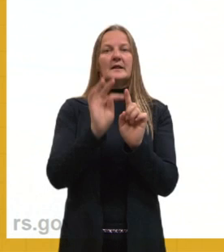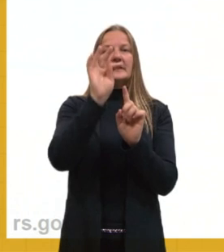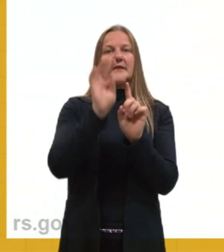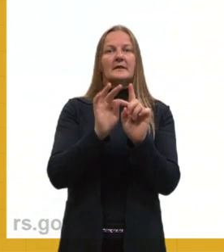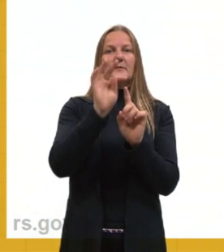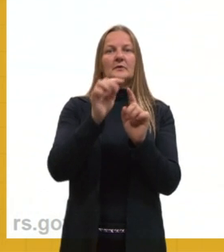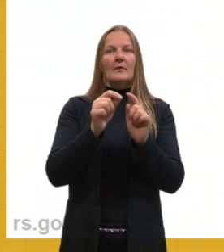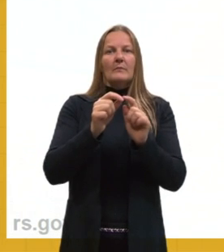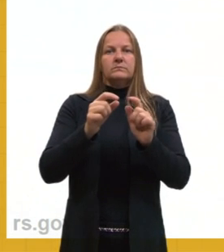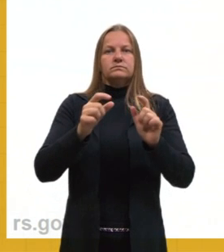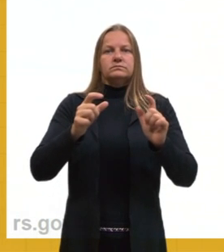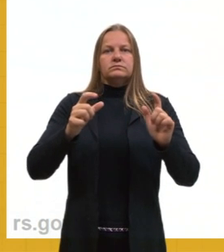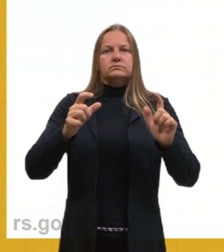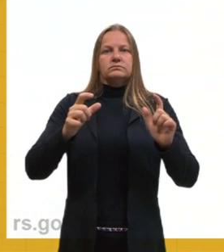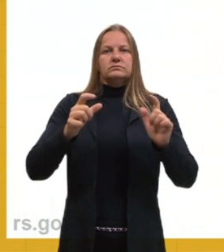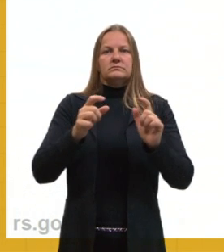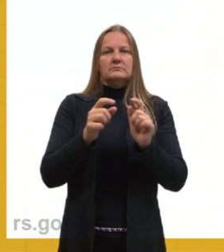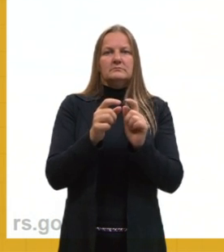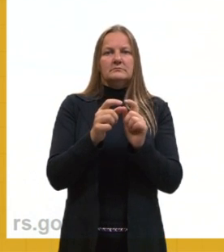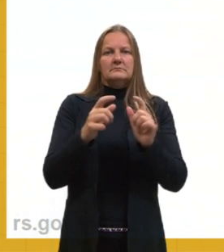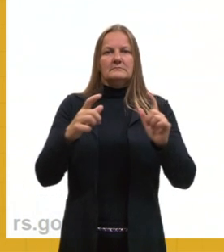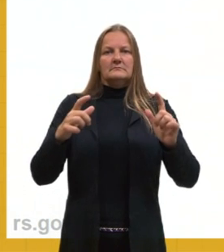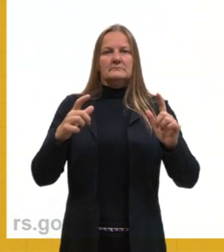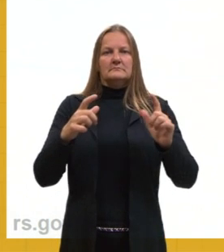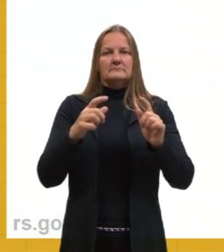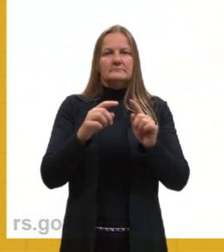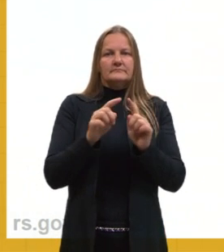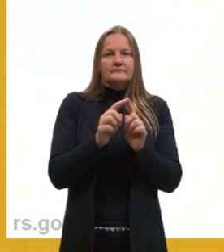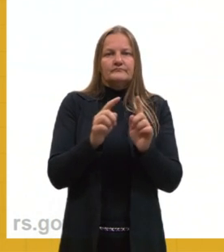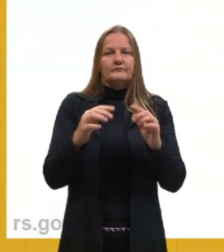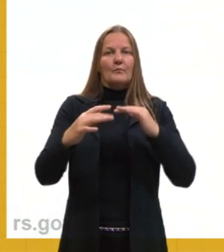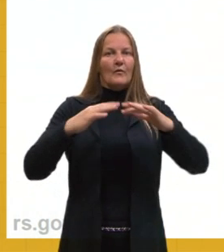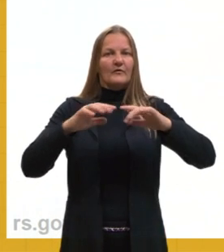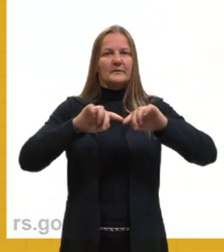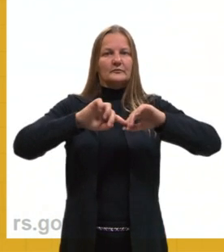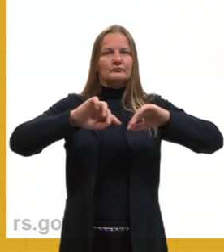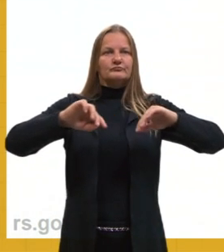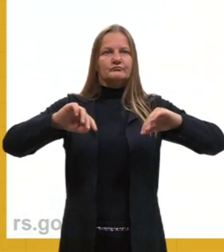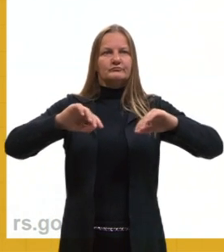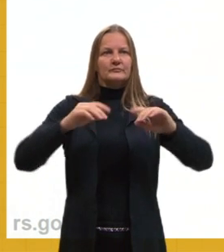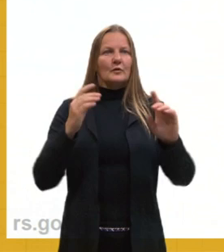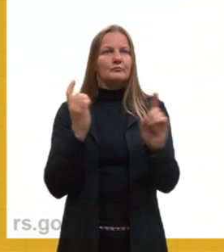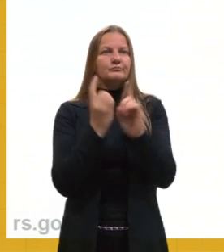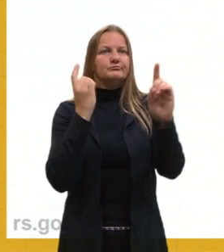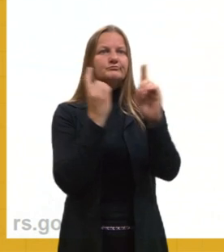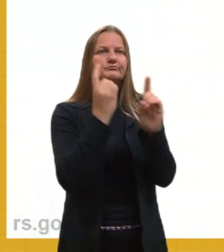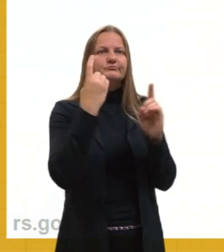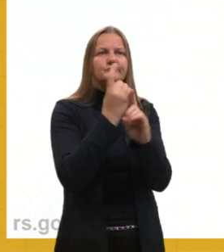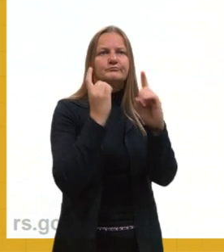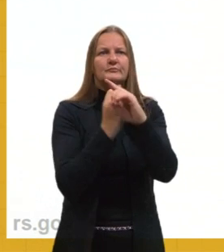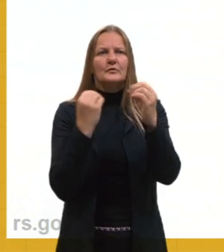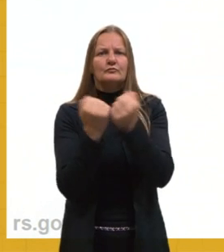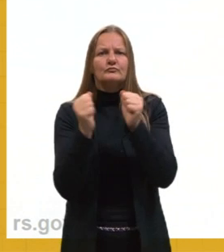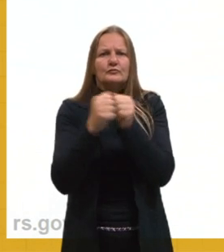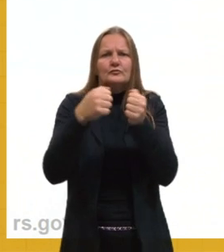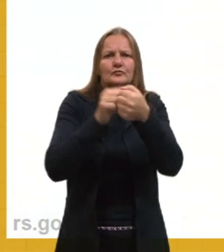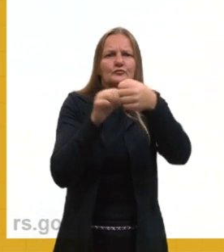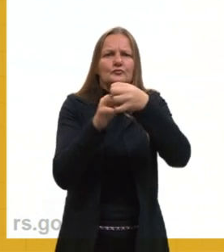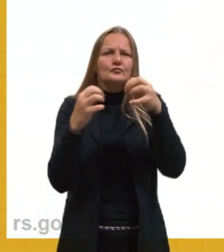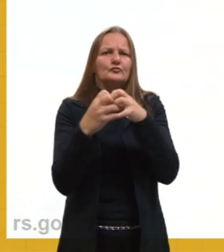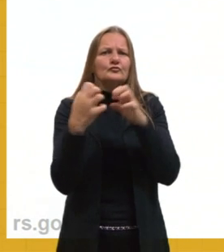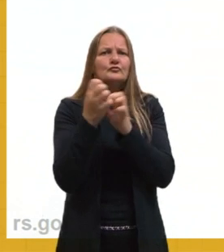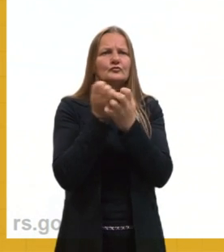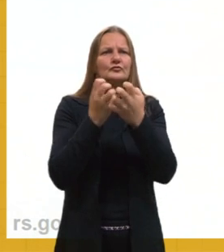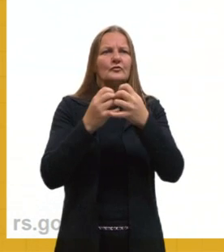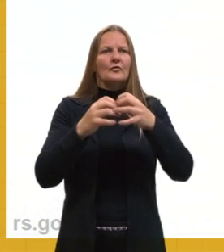elas começam a ficar um pouco mais afastadas entre si, porque elas começam a se movimentar e a chocar umas com as outras. E